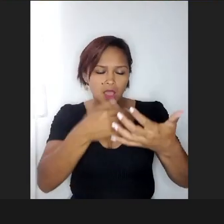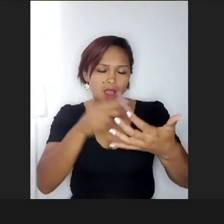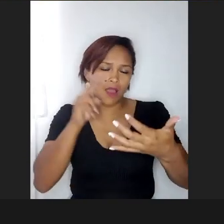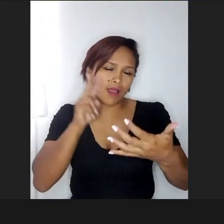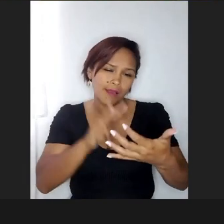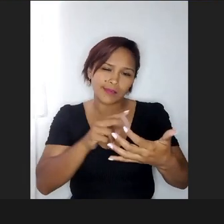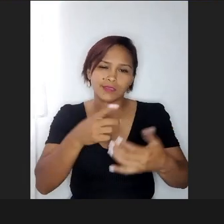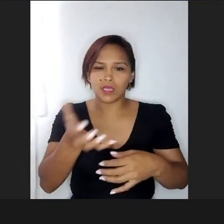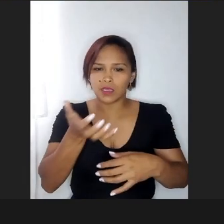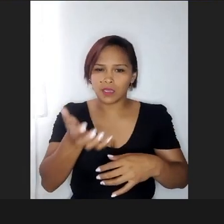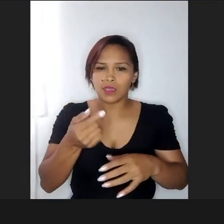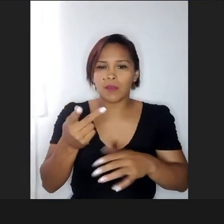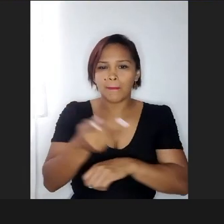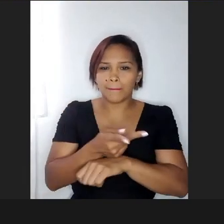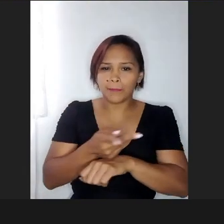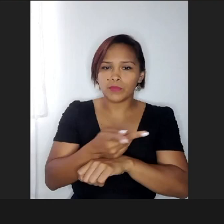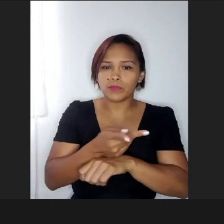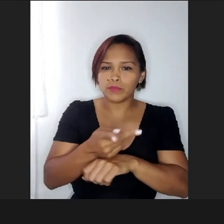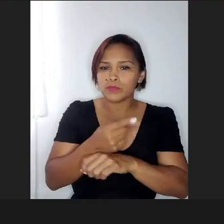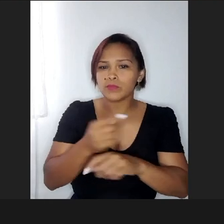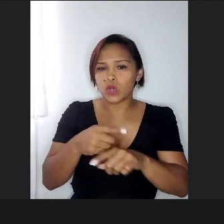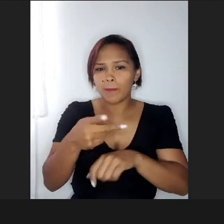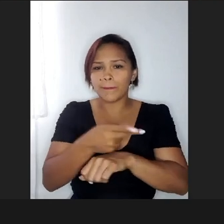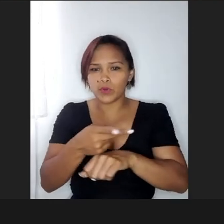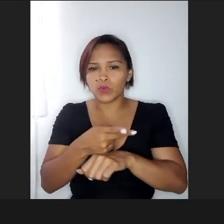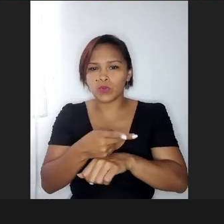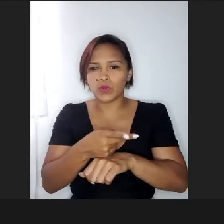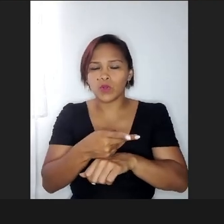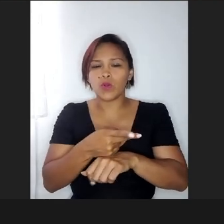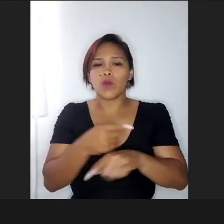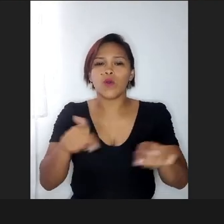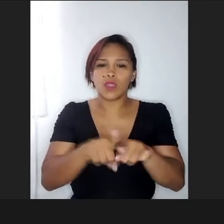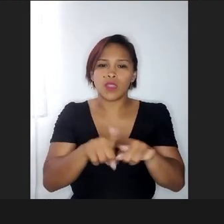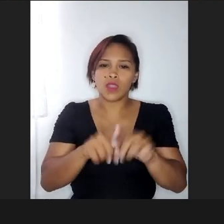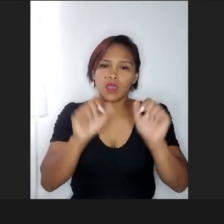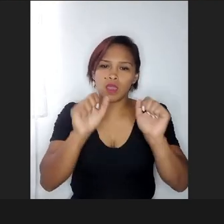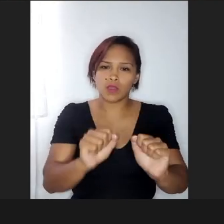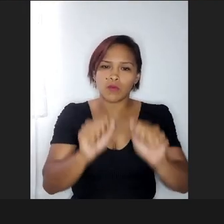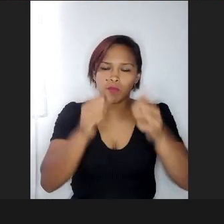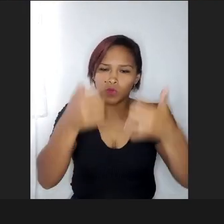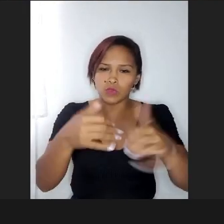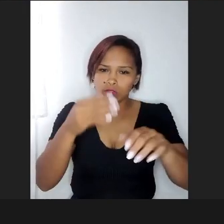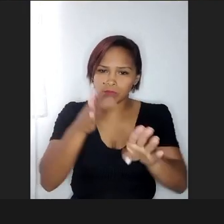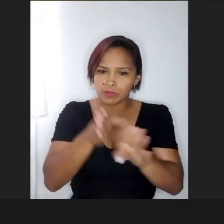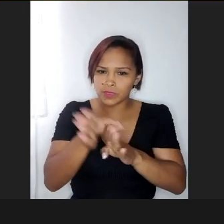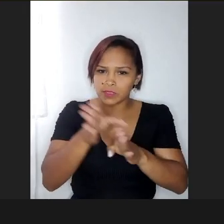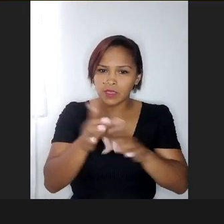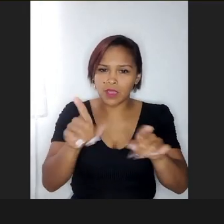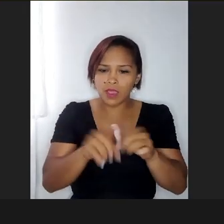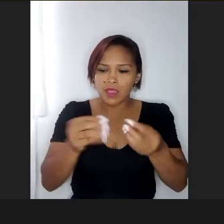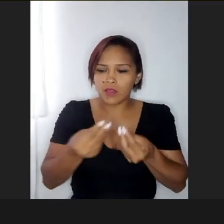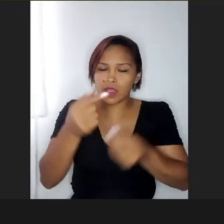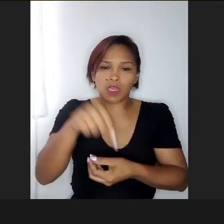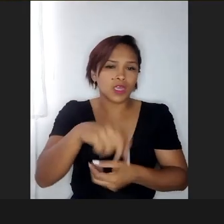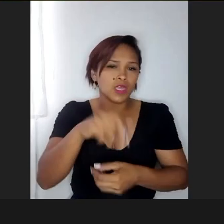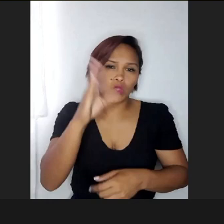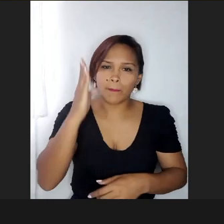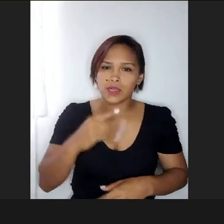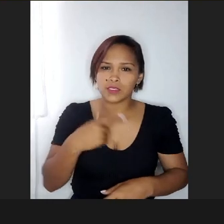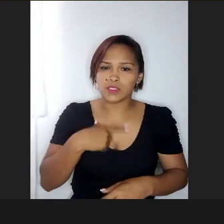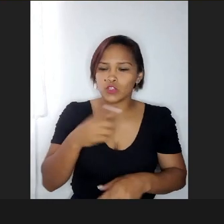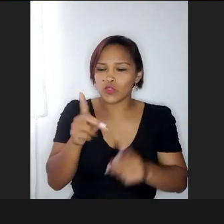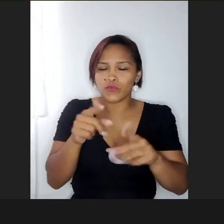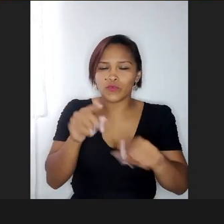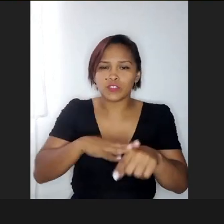quiser me procurar, me procura lá no Teams, tá, que eu posso passar, porque ele não é mais vendido aqui no Brasil. É um livro que me